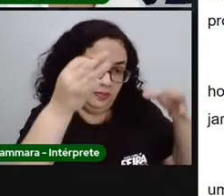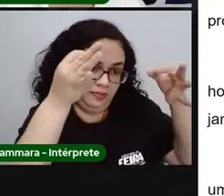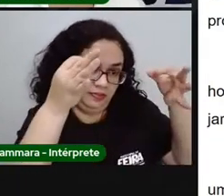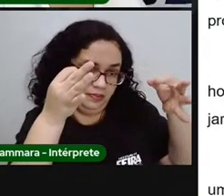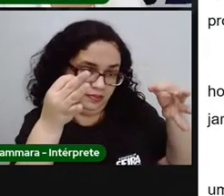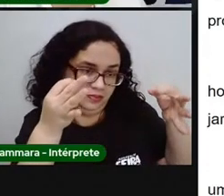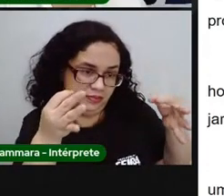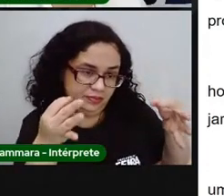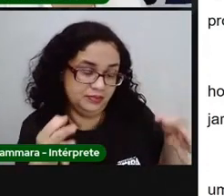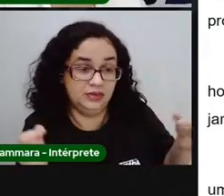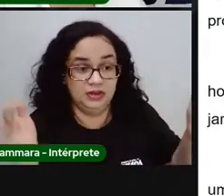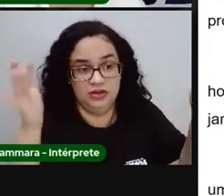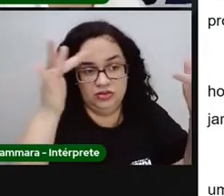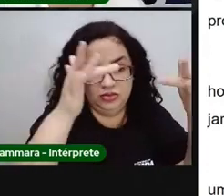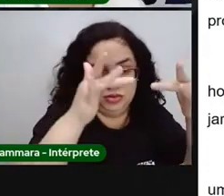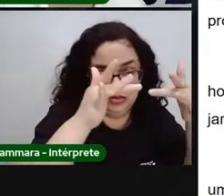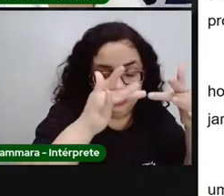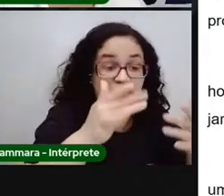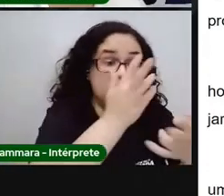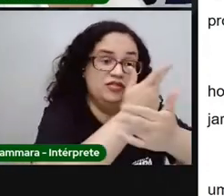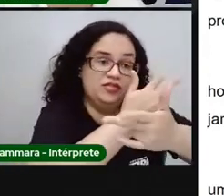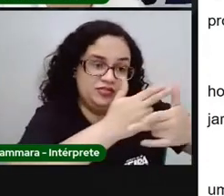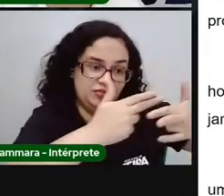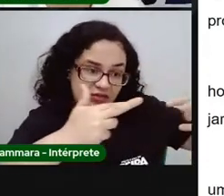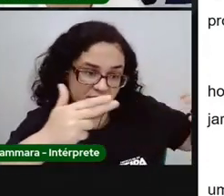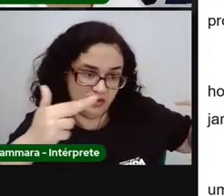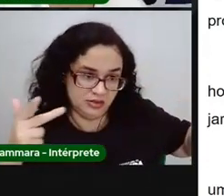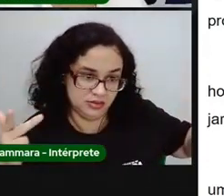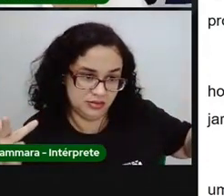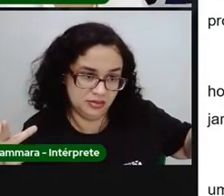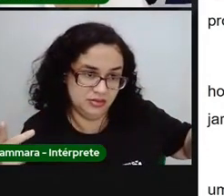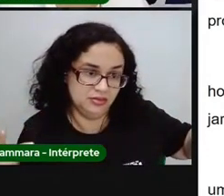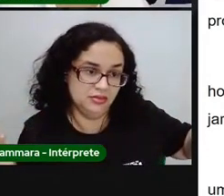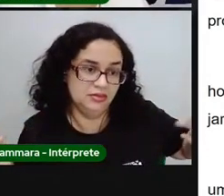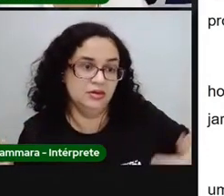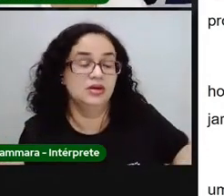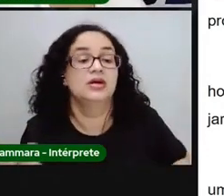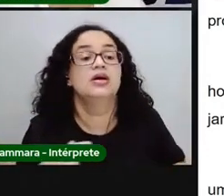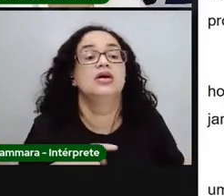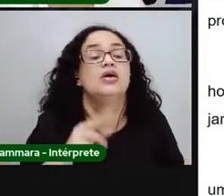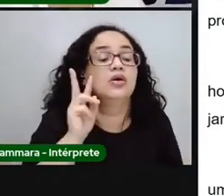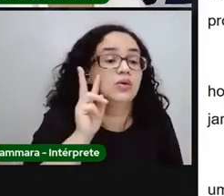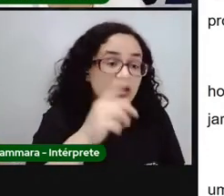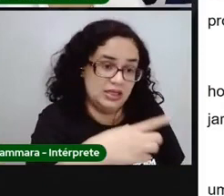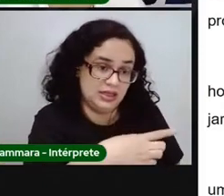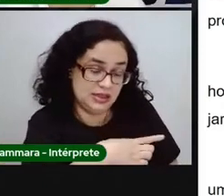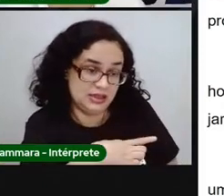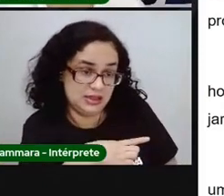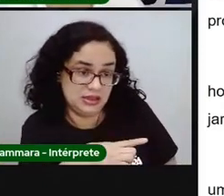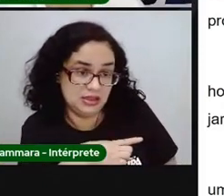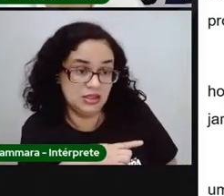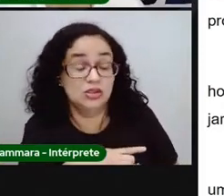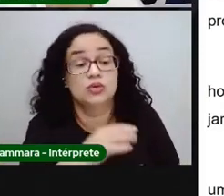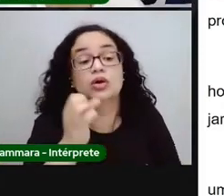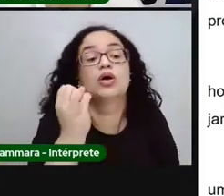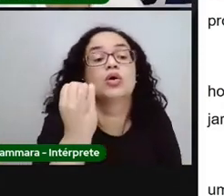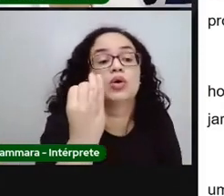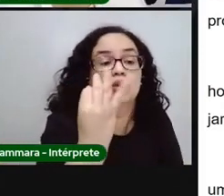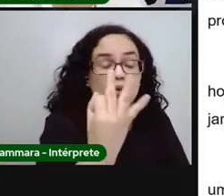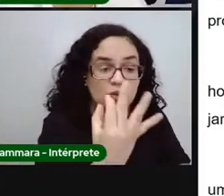muito mais relacionada com a variedade e qualidade do que está sendo ingerido, do que com a quantidade.